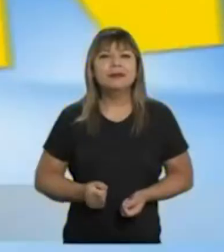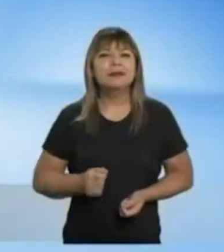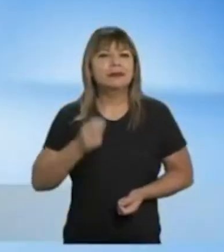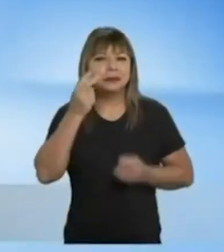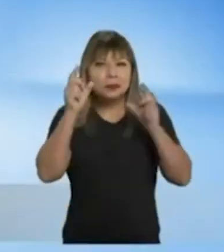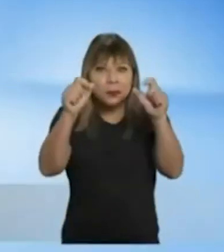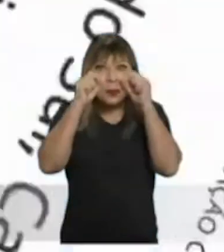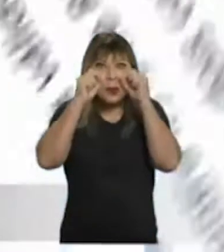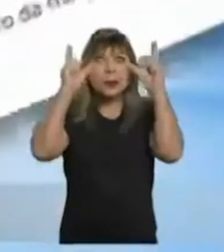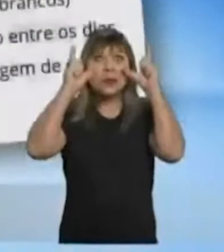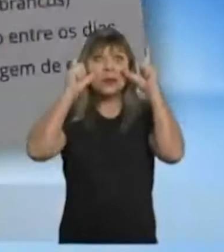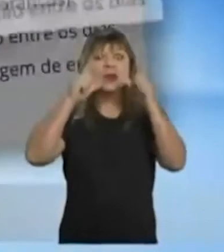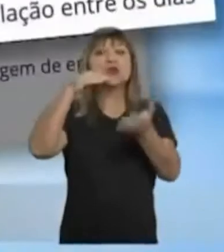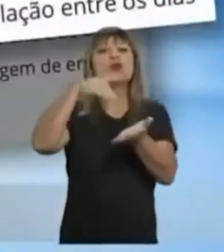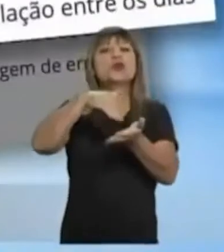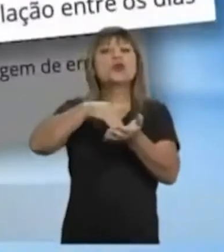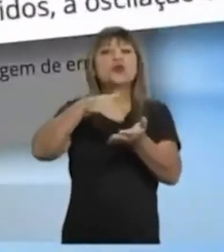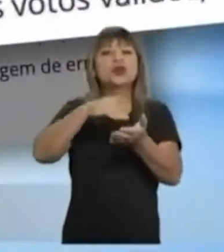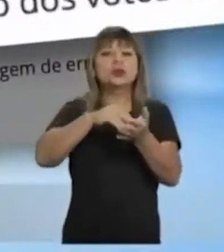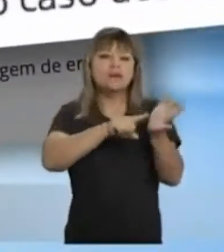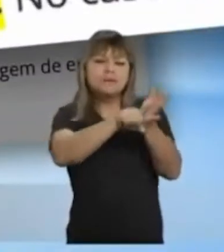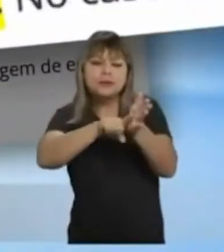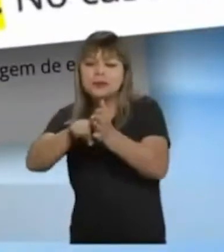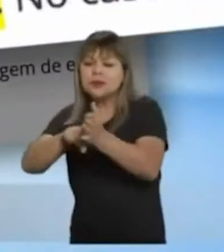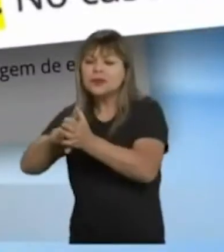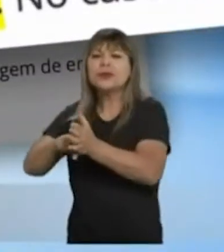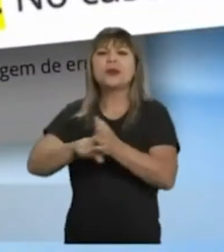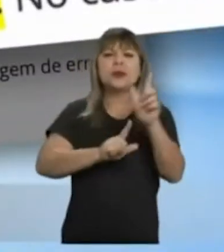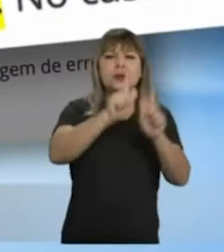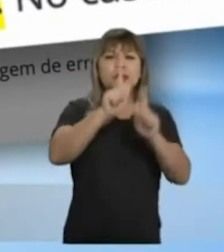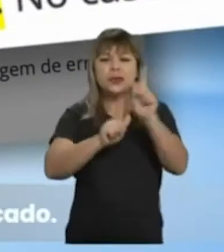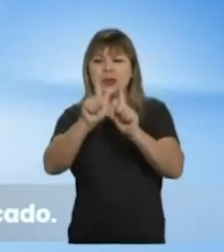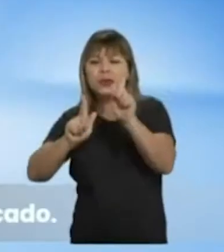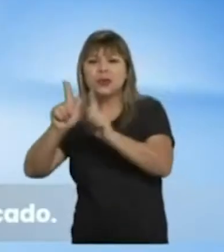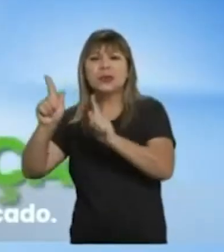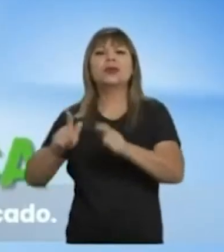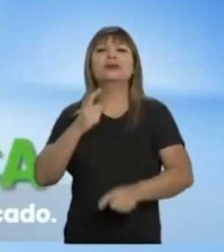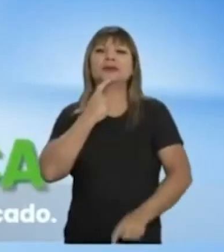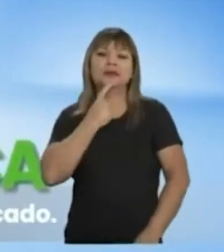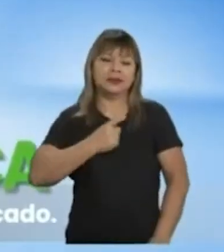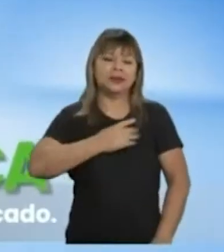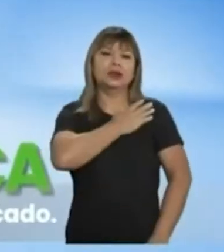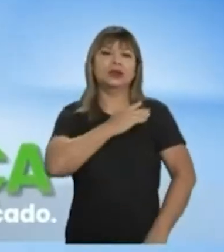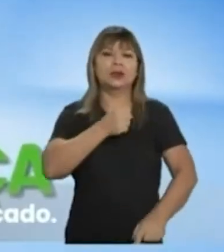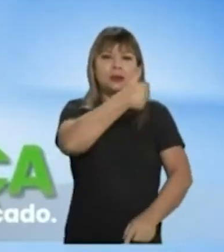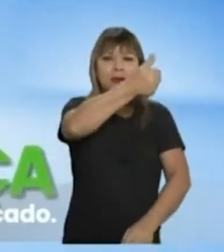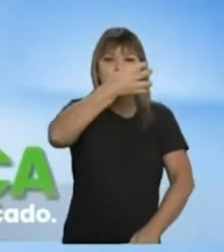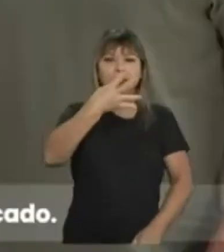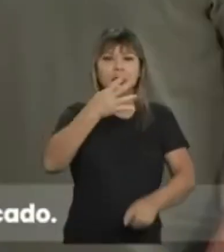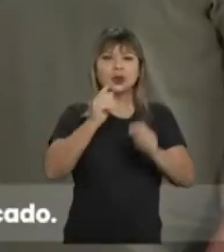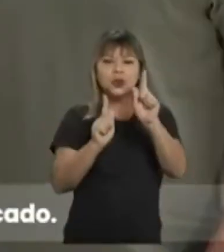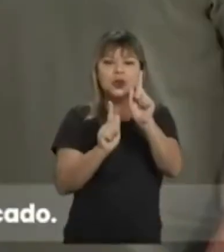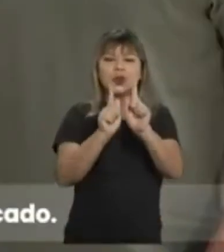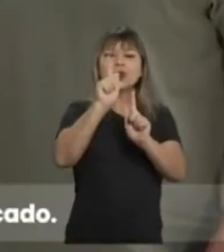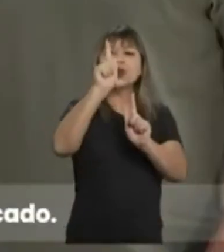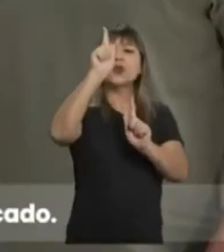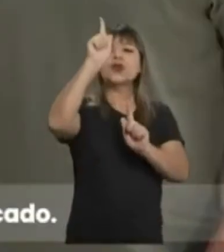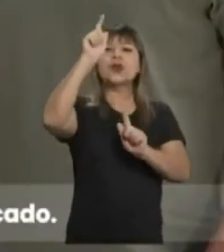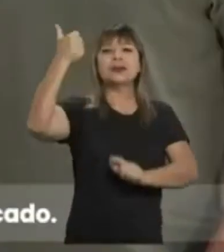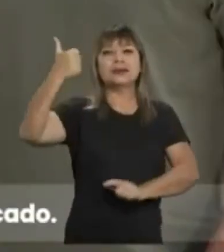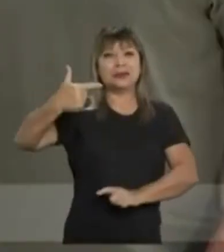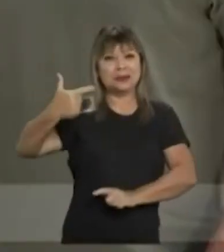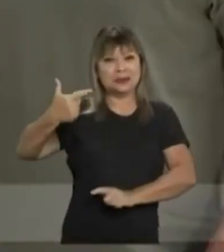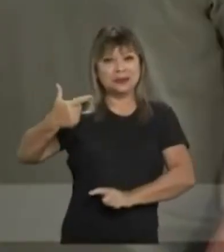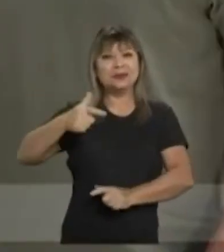E atenção, acaba de sair a última pesquisa real-time Big Data TV Record. Capitão Contar abre 14 pontos sobre o segundo